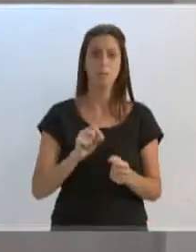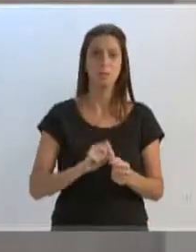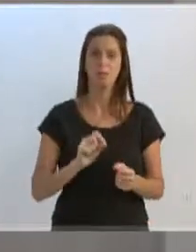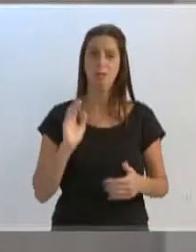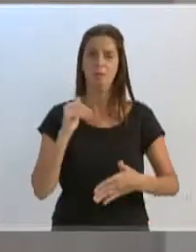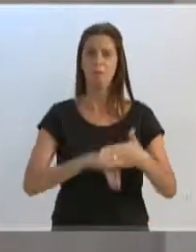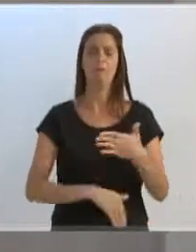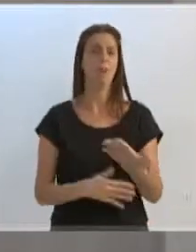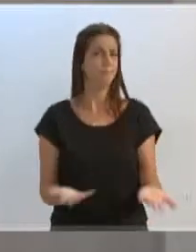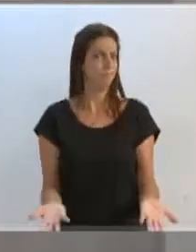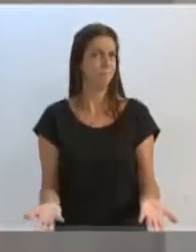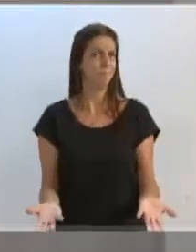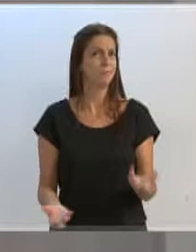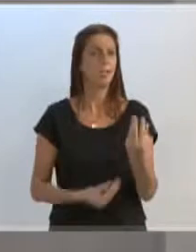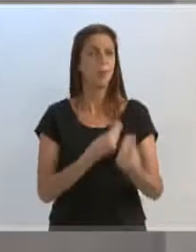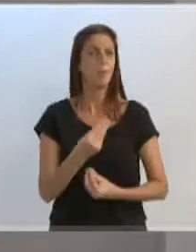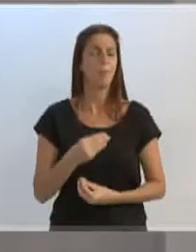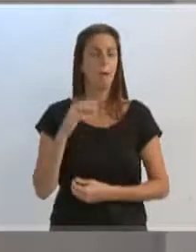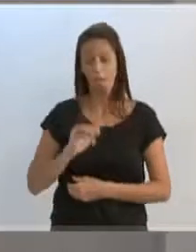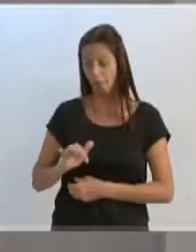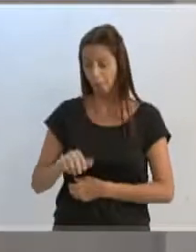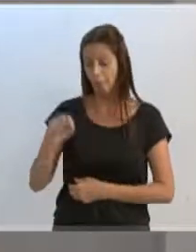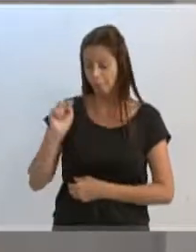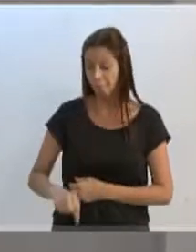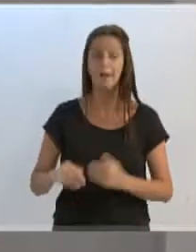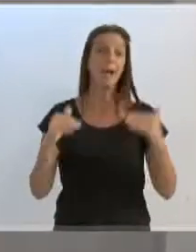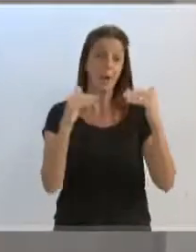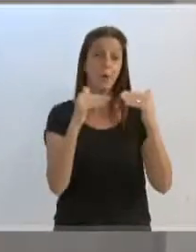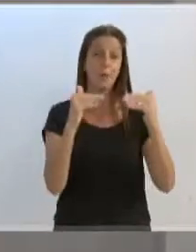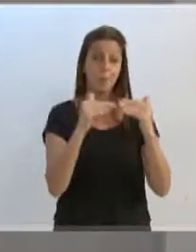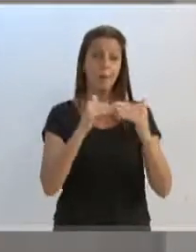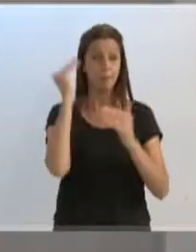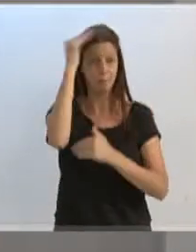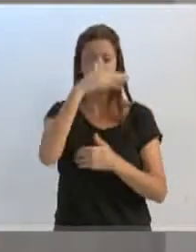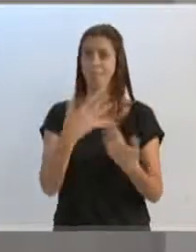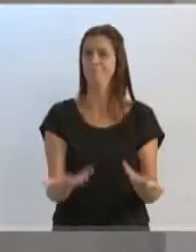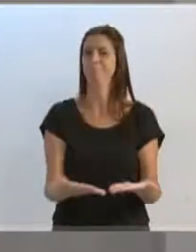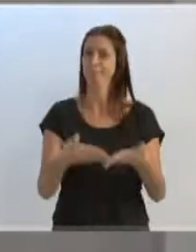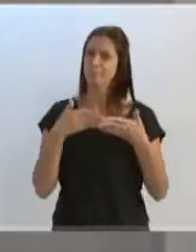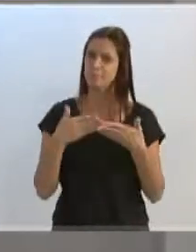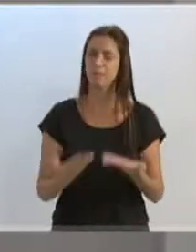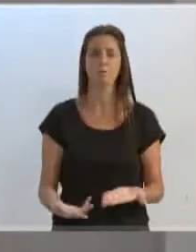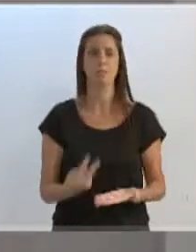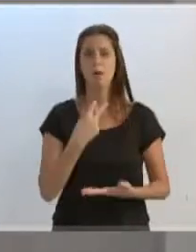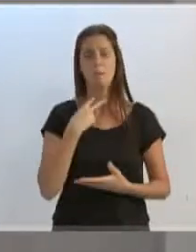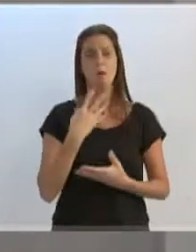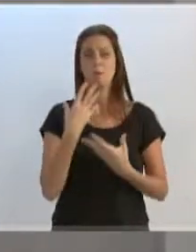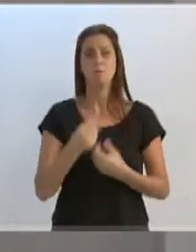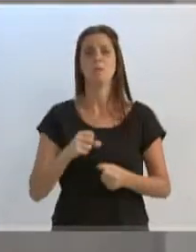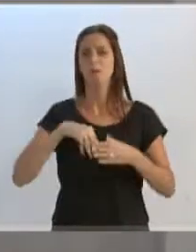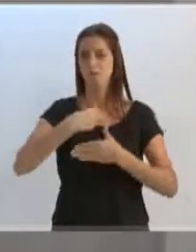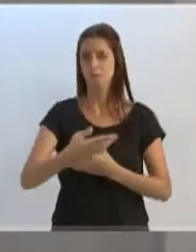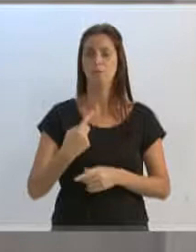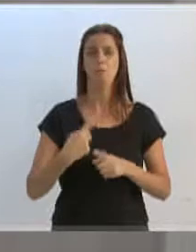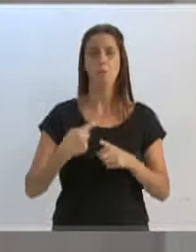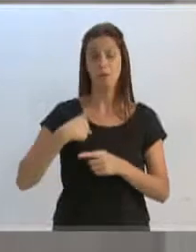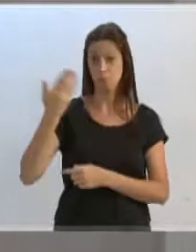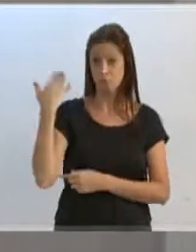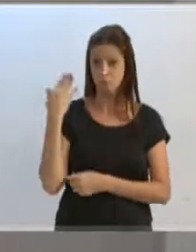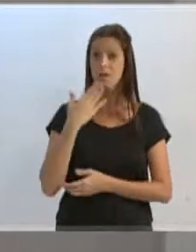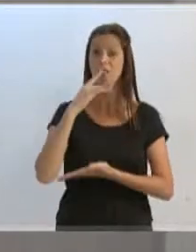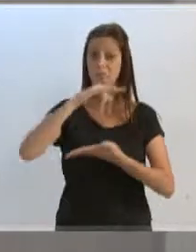sendo, chegar aqui e apertar um botão concordando com essa atitude. Até porque eu fui autor de um requerimento que